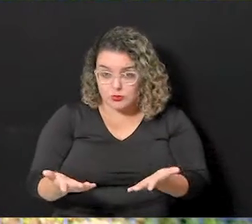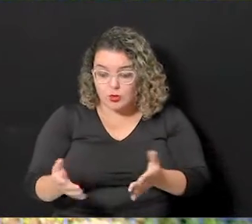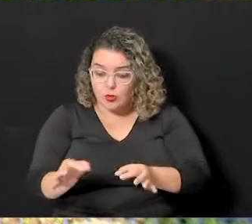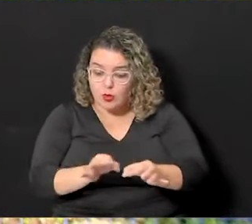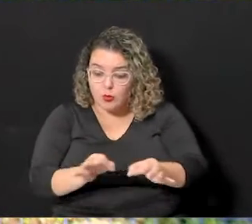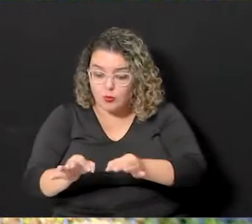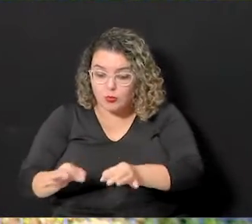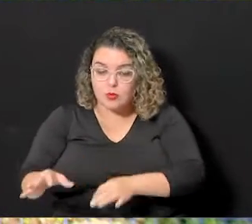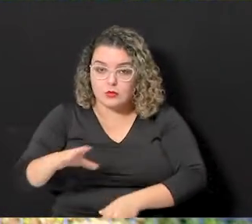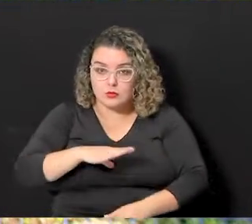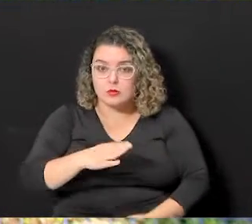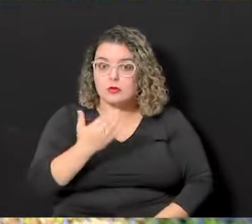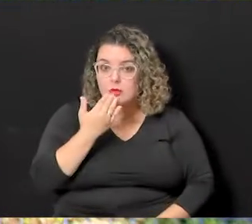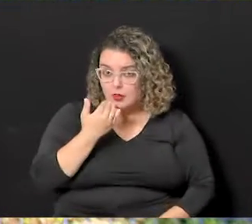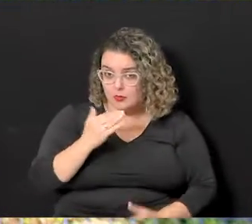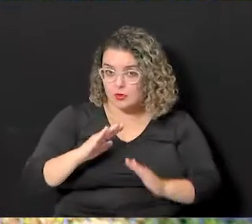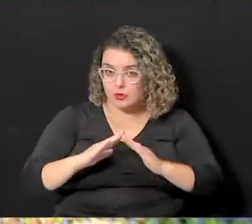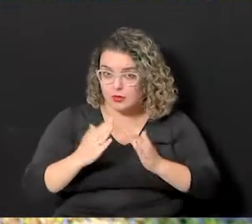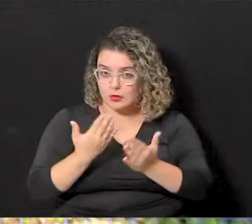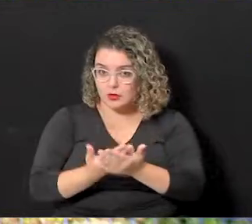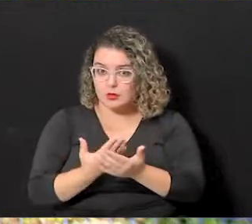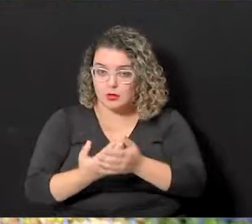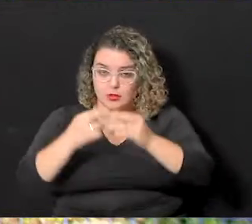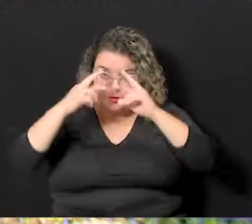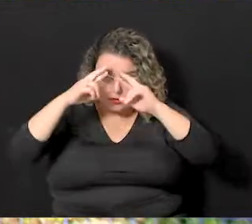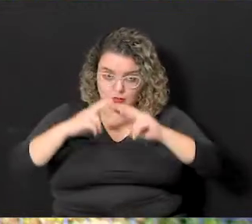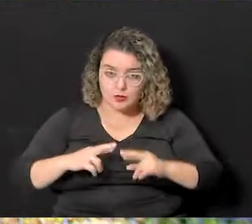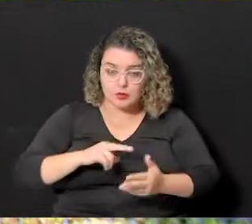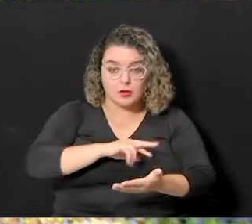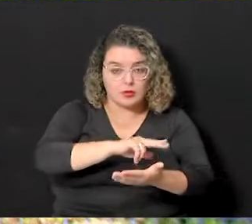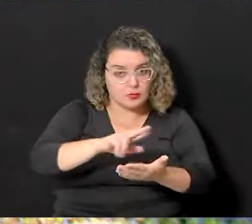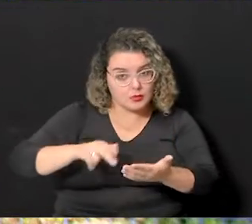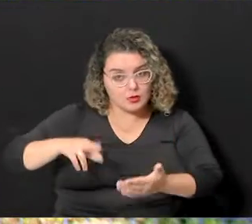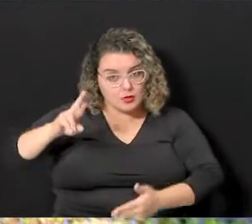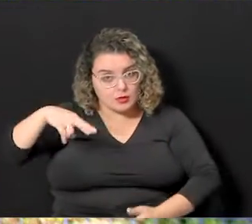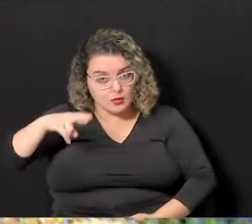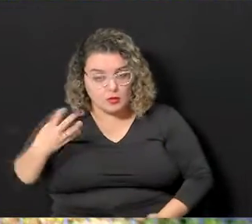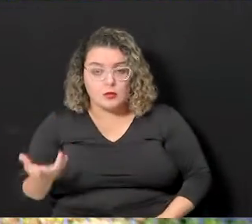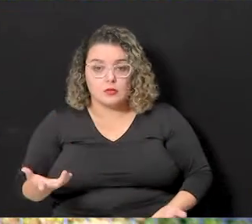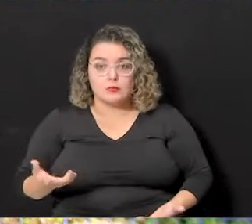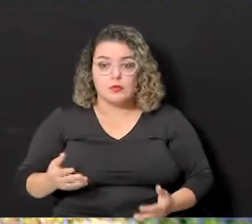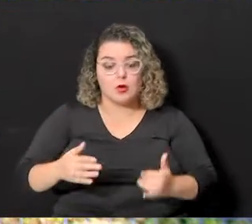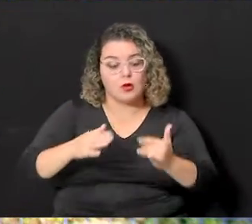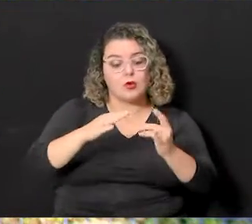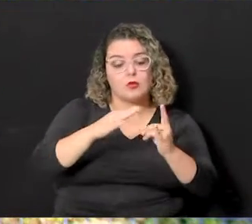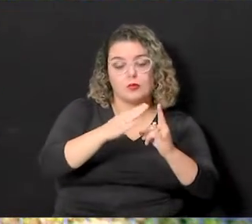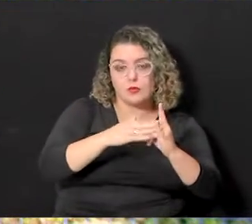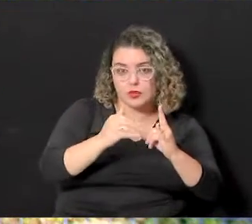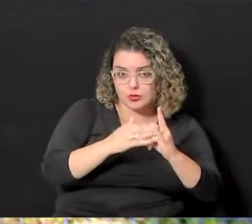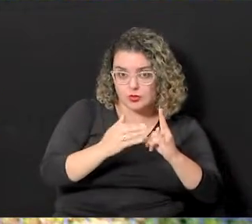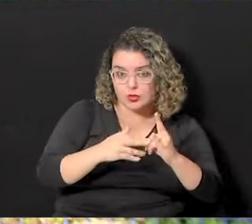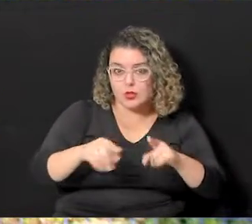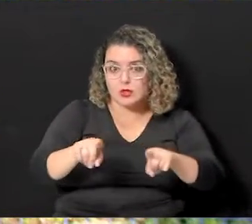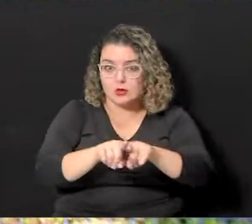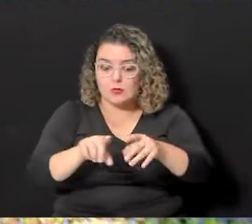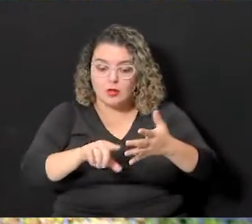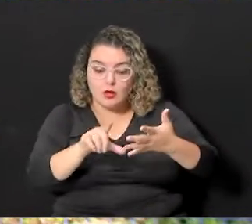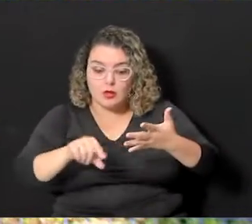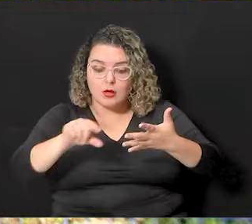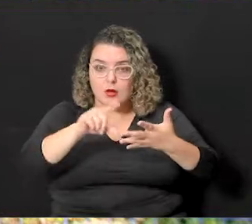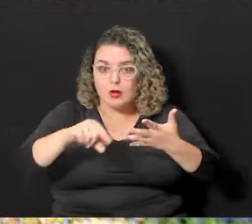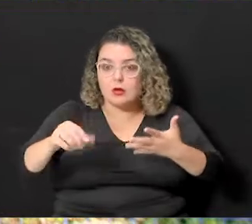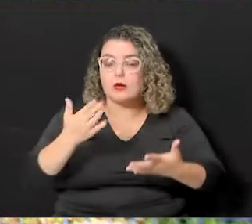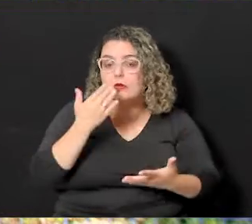projeto, cabe ao Programa Municipal de Alimentação Escolar respeitar as diversas razões pelas opções veganas ou